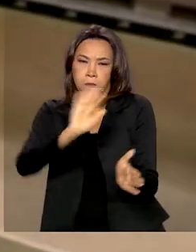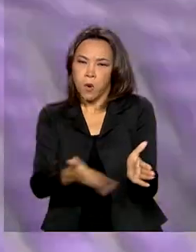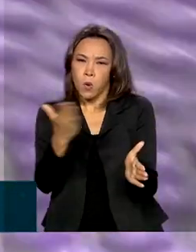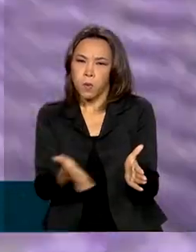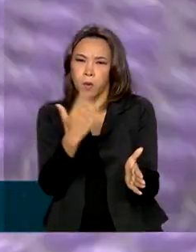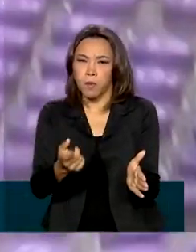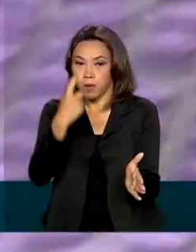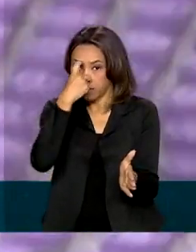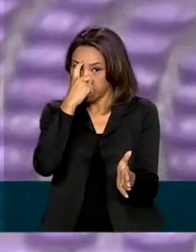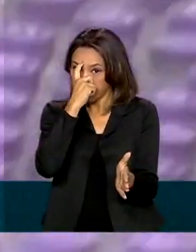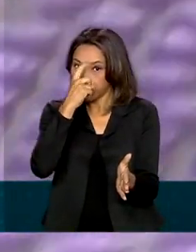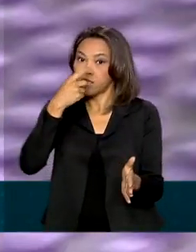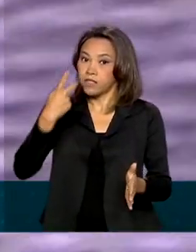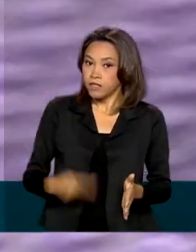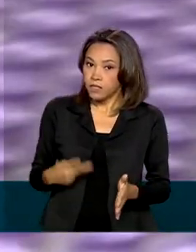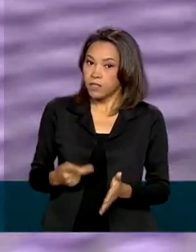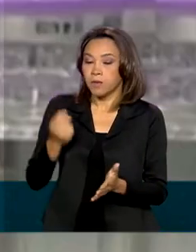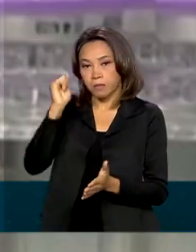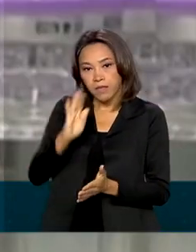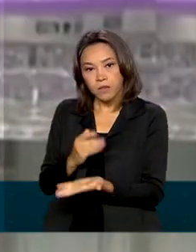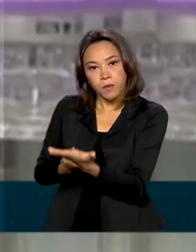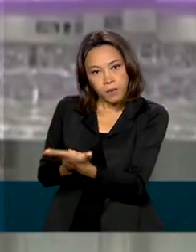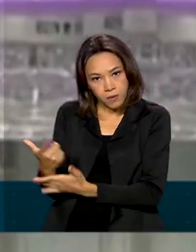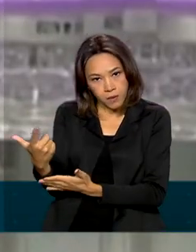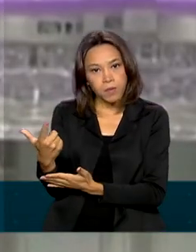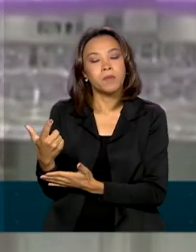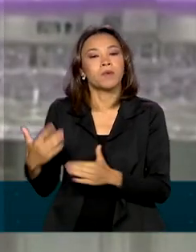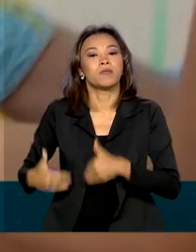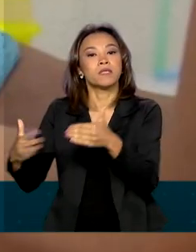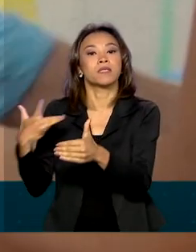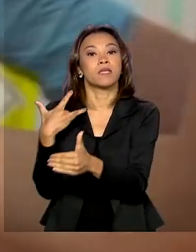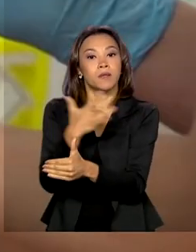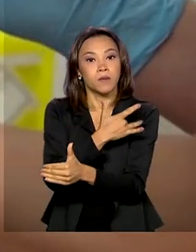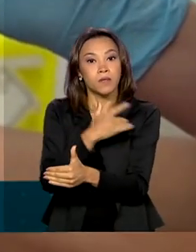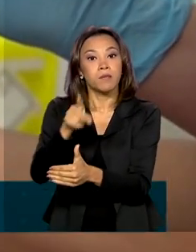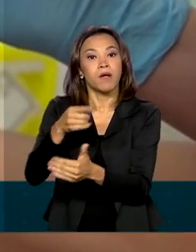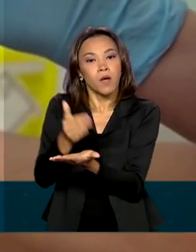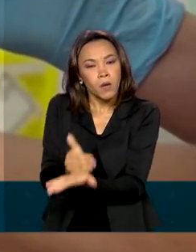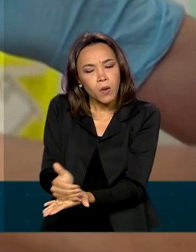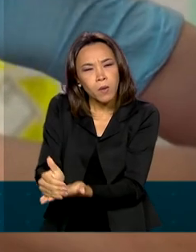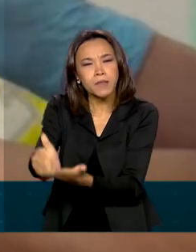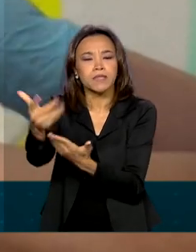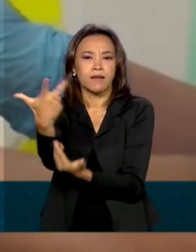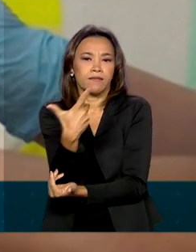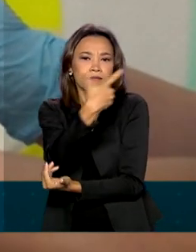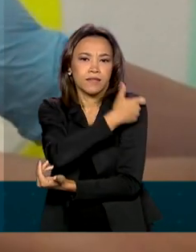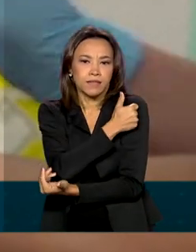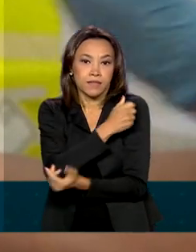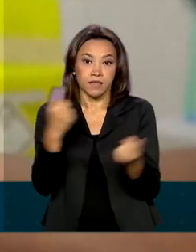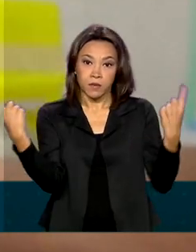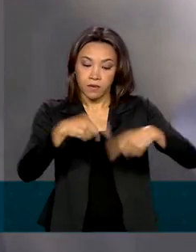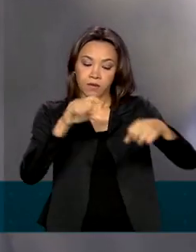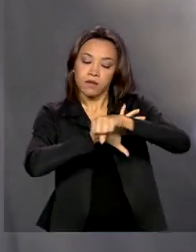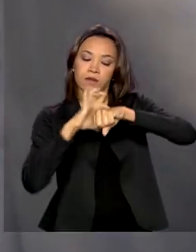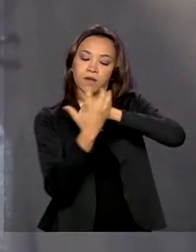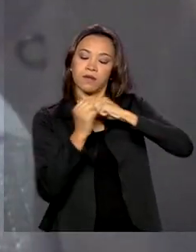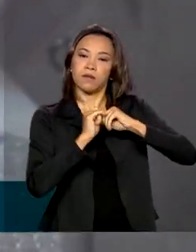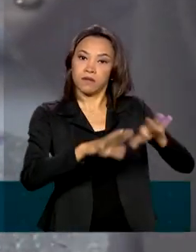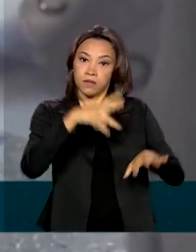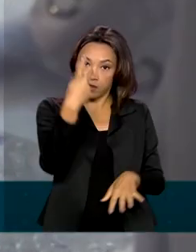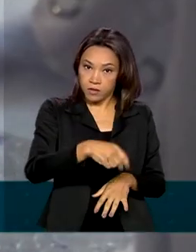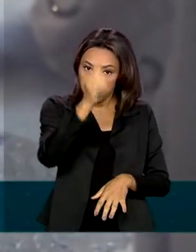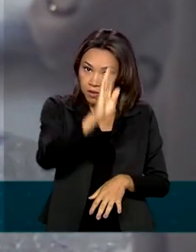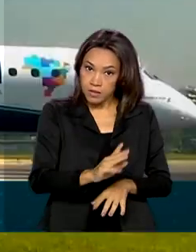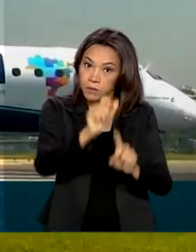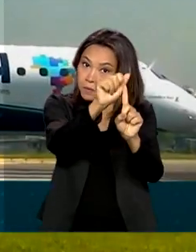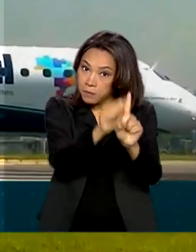foram adquiridas pelo Ministério da Saúde para garantir o início da vacinação contra a Covid-19 no Brasil ainda no